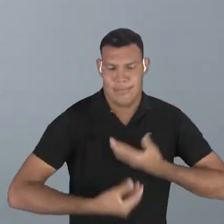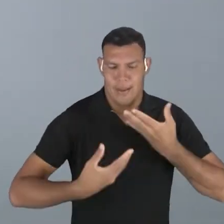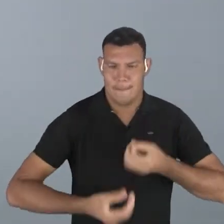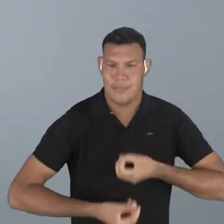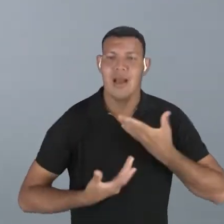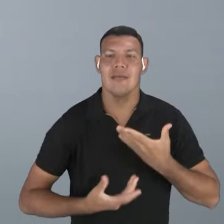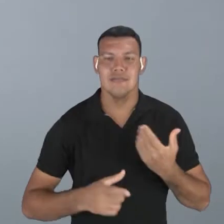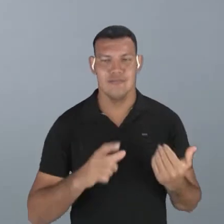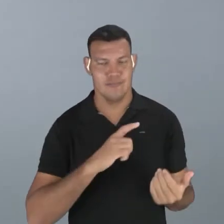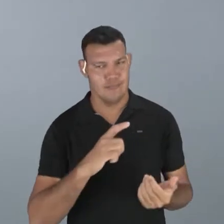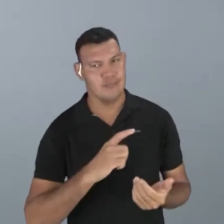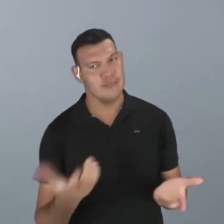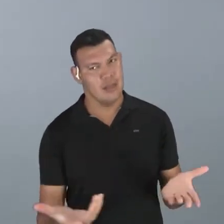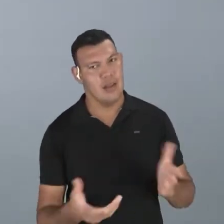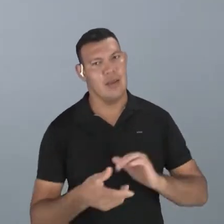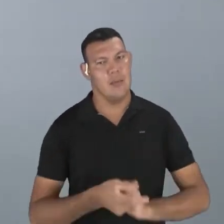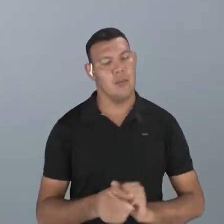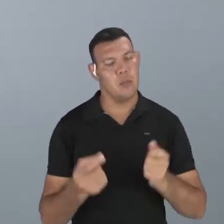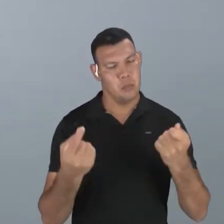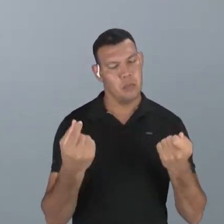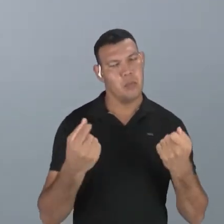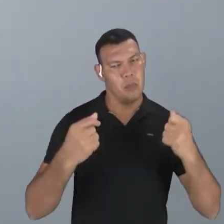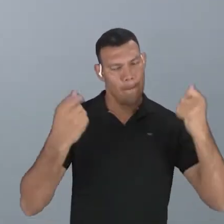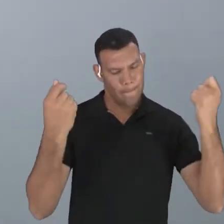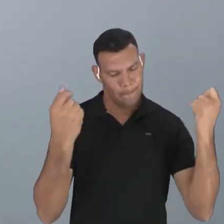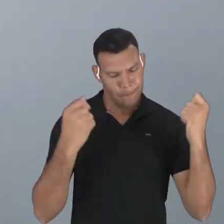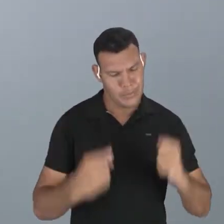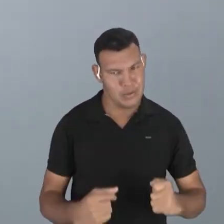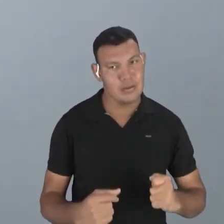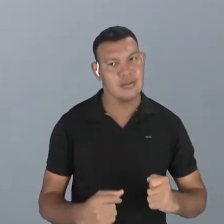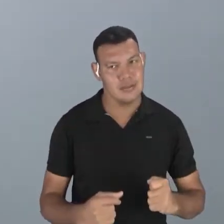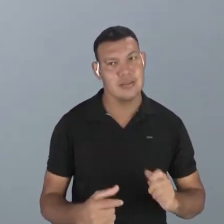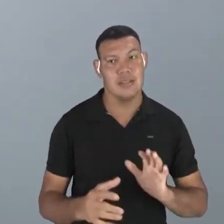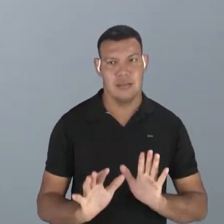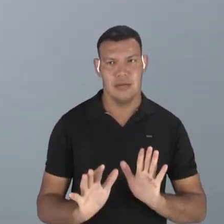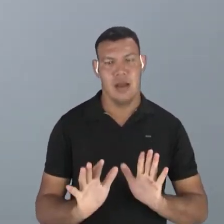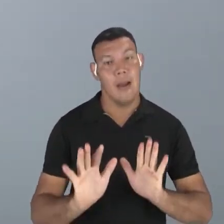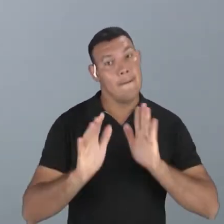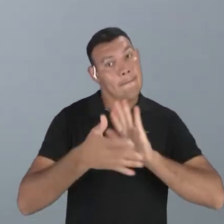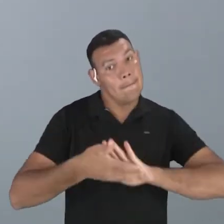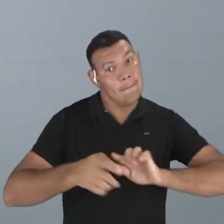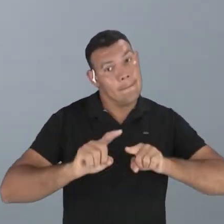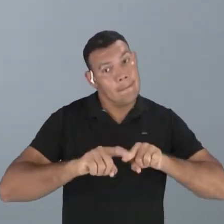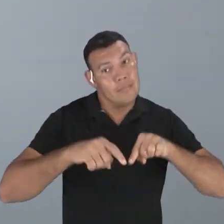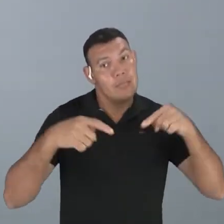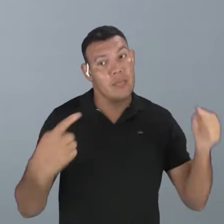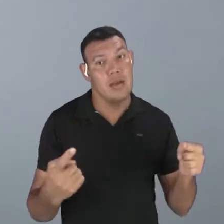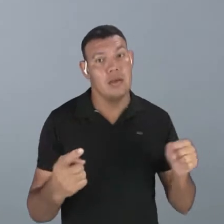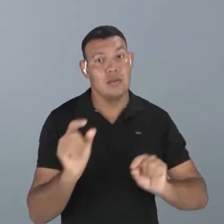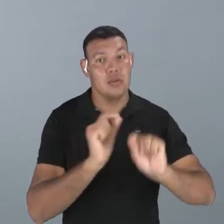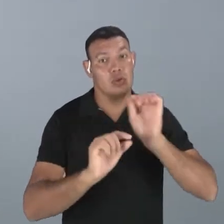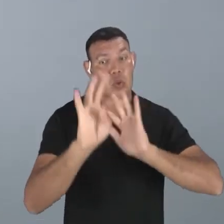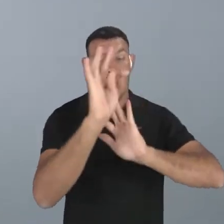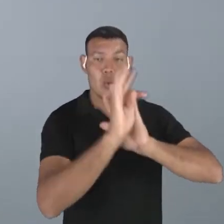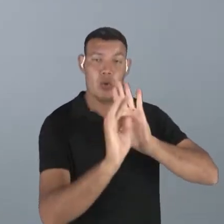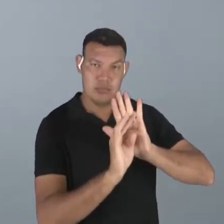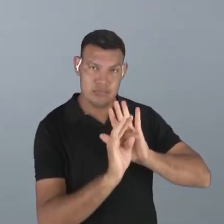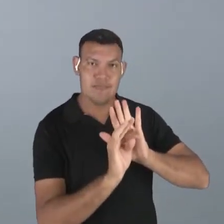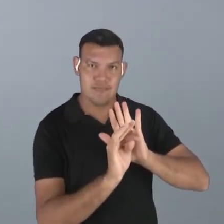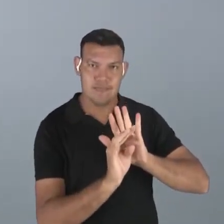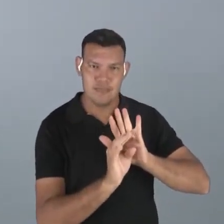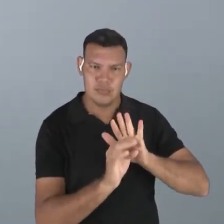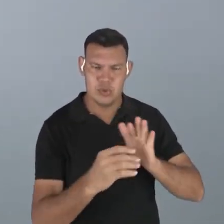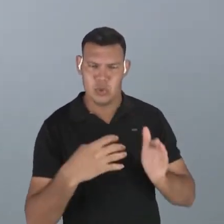também ocorre a licença poética, que permite esses desvios gramaticais pelo fato de o texto ter uma